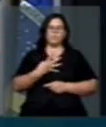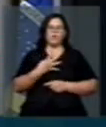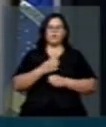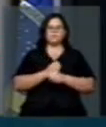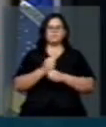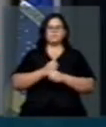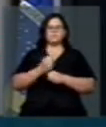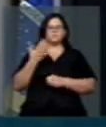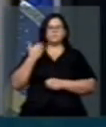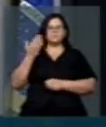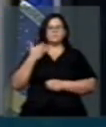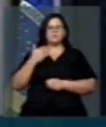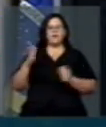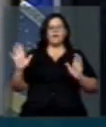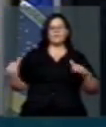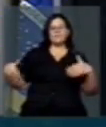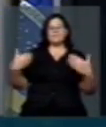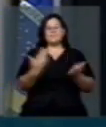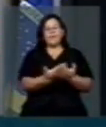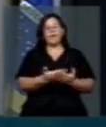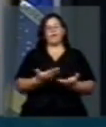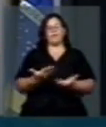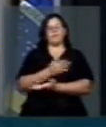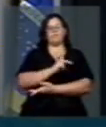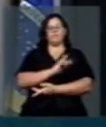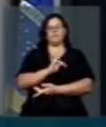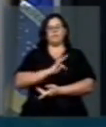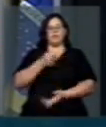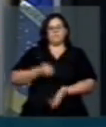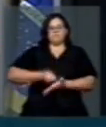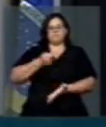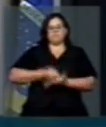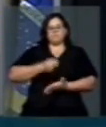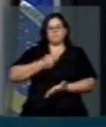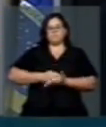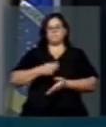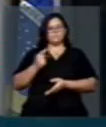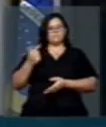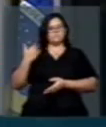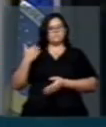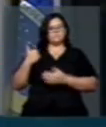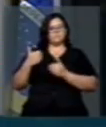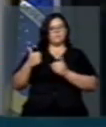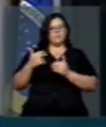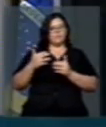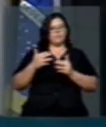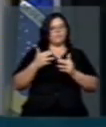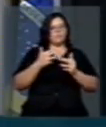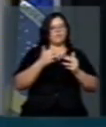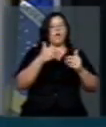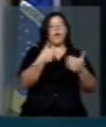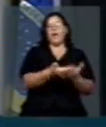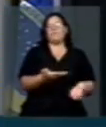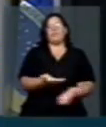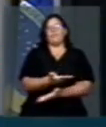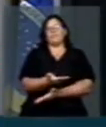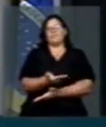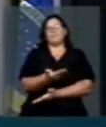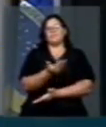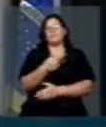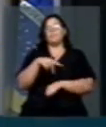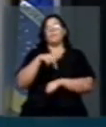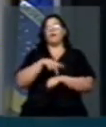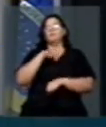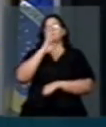mas os que estavam lá estão hoje no PT, essa ditadura do proletariado, aos poucos, está sendo aqui, colocada em nosso país, através de bolsas.